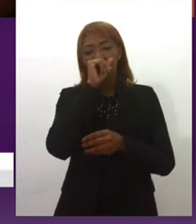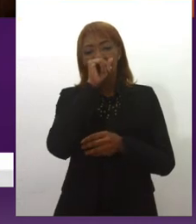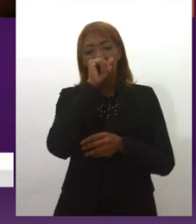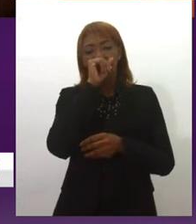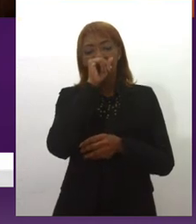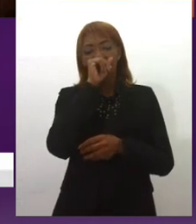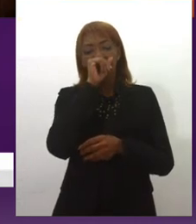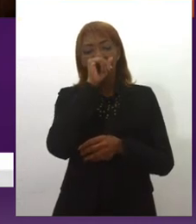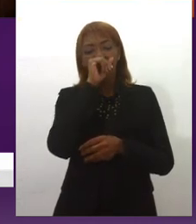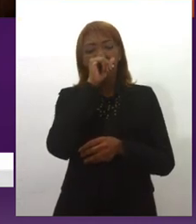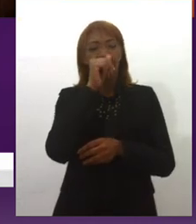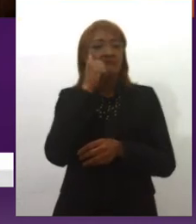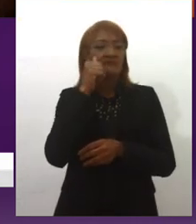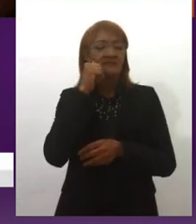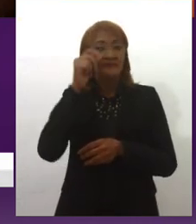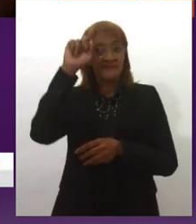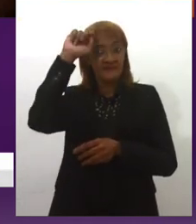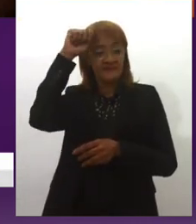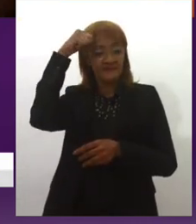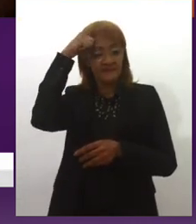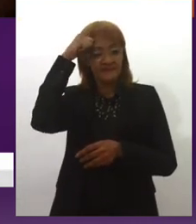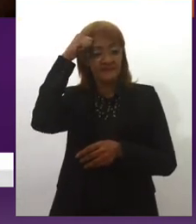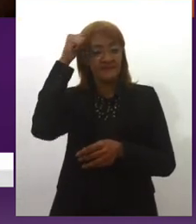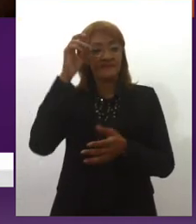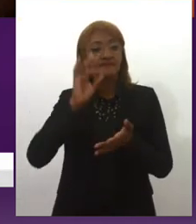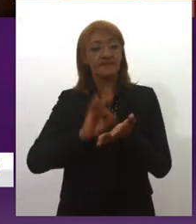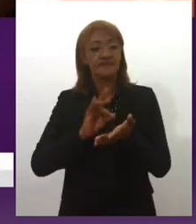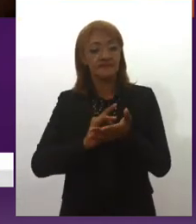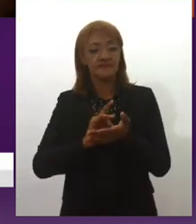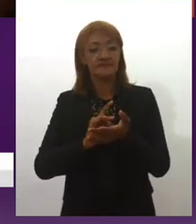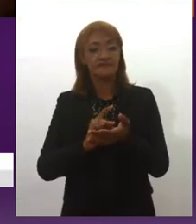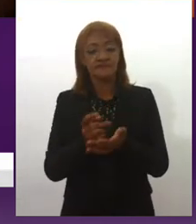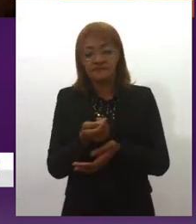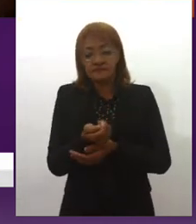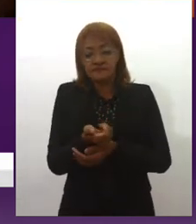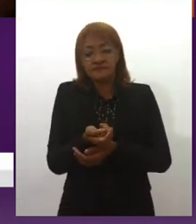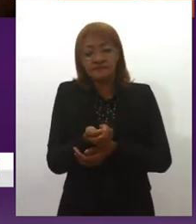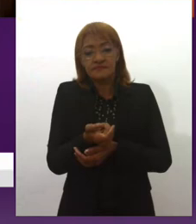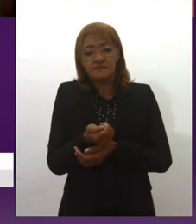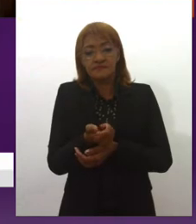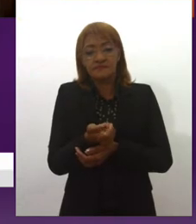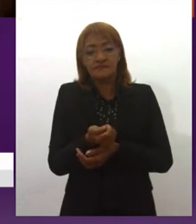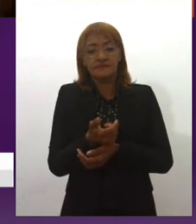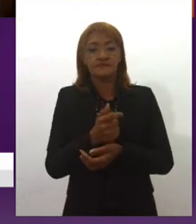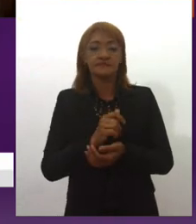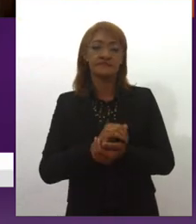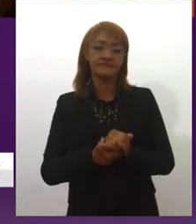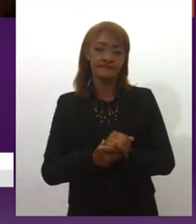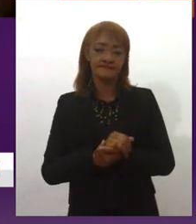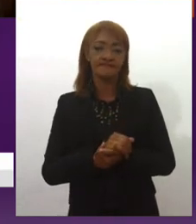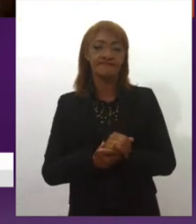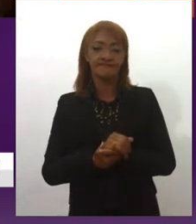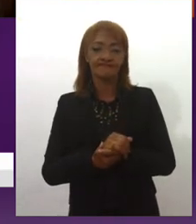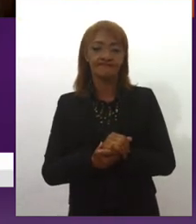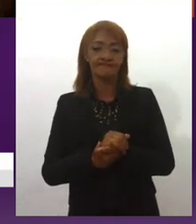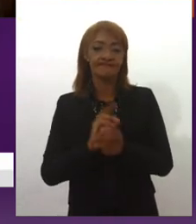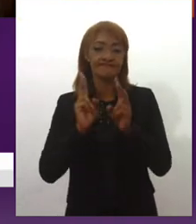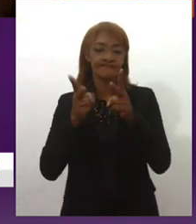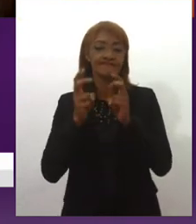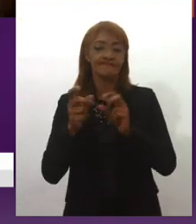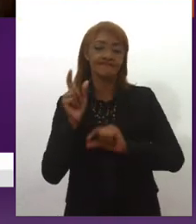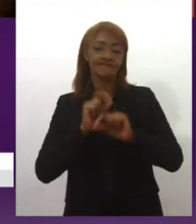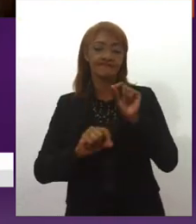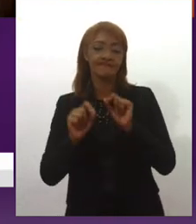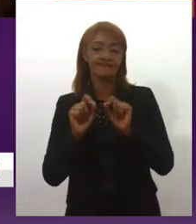pretas, né, a gente sabe que isso ainda é muito pouco, né, e eu senti esse reflexo, assim,